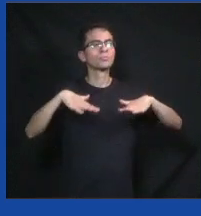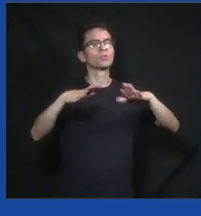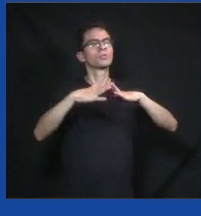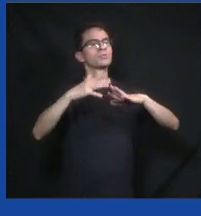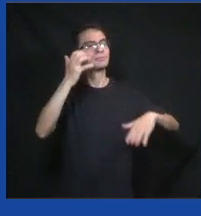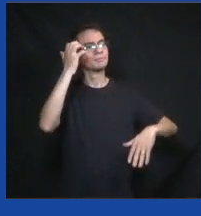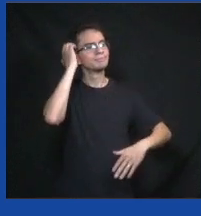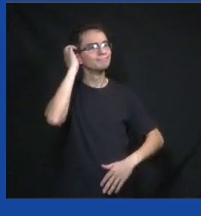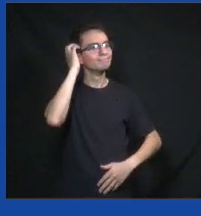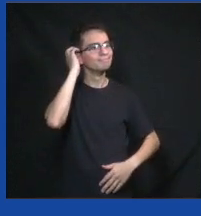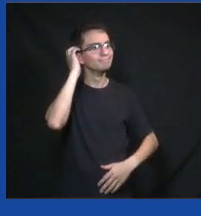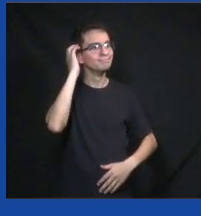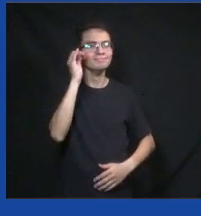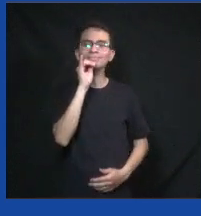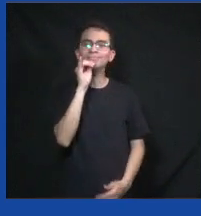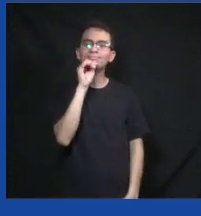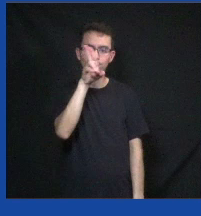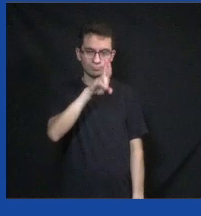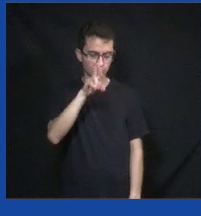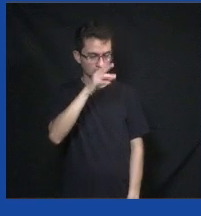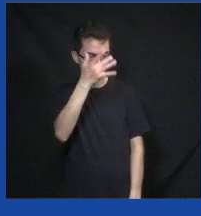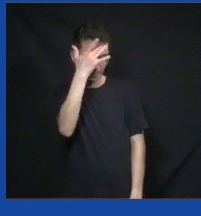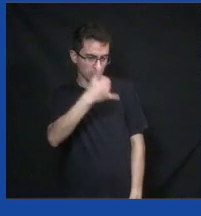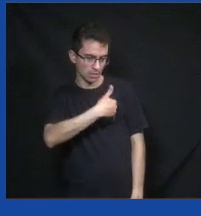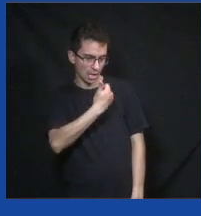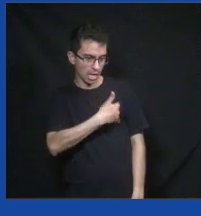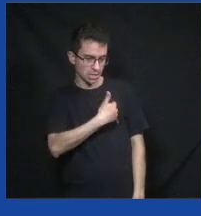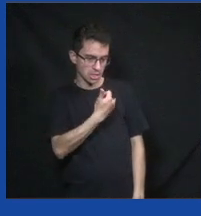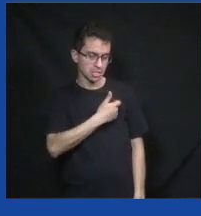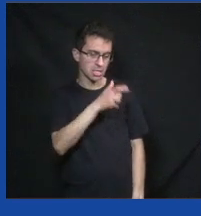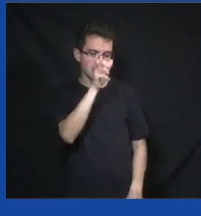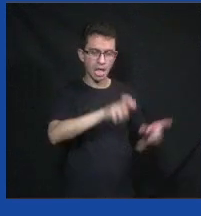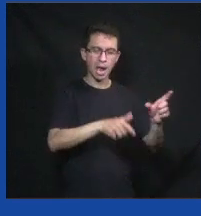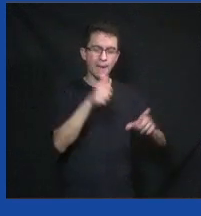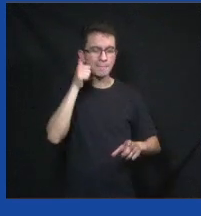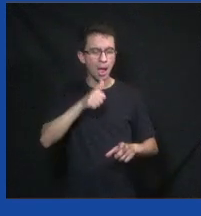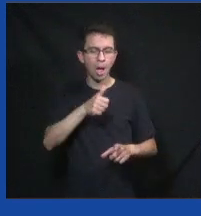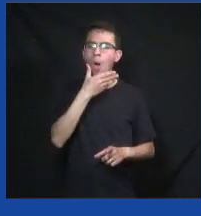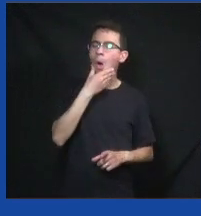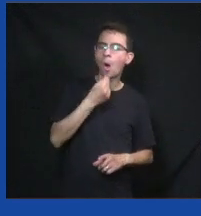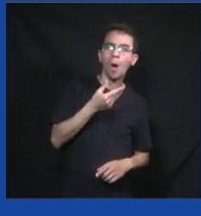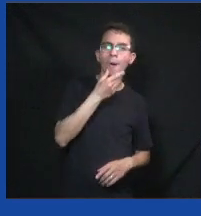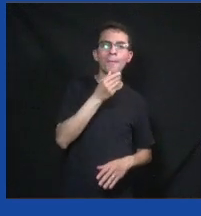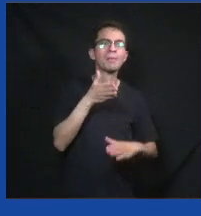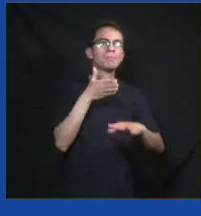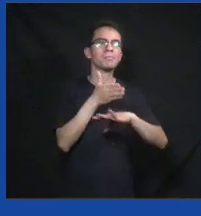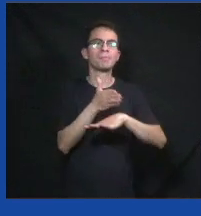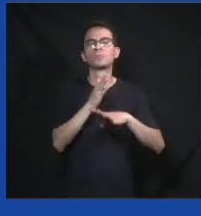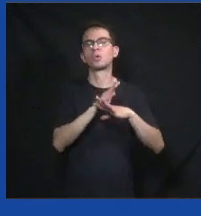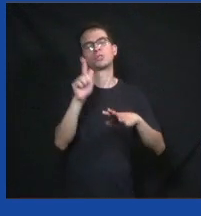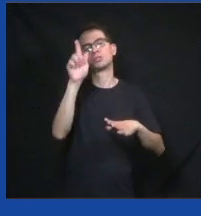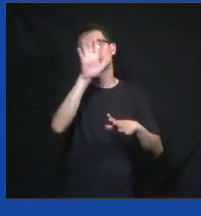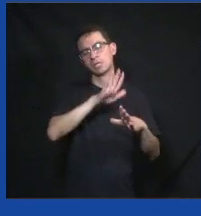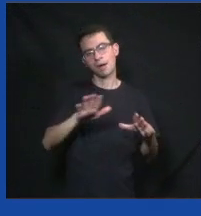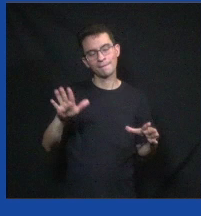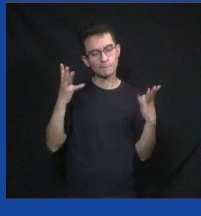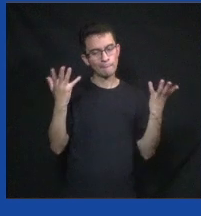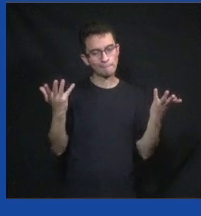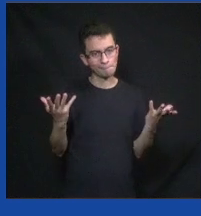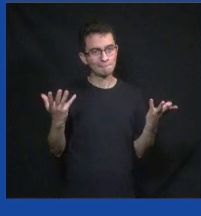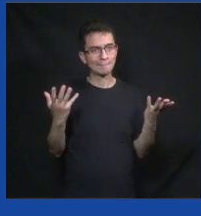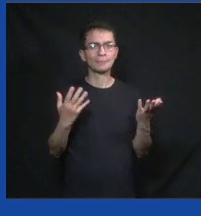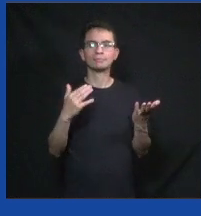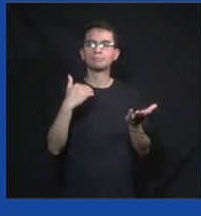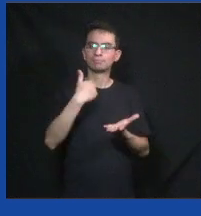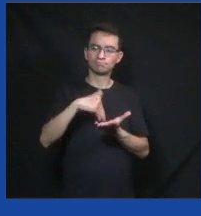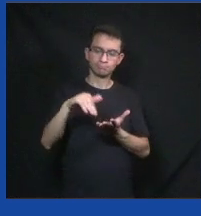estão os usuários, faixa etária, gênero, idade, quem são essas pessoas, como é que está o atendimento de uma maneira geral em cada secretaria.